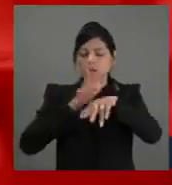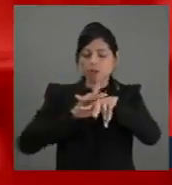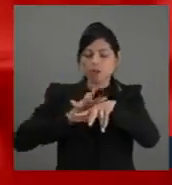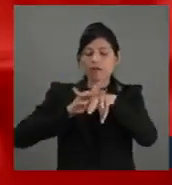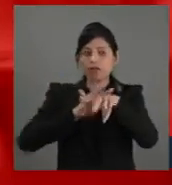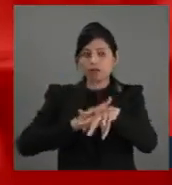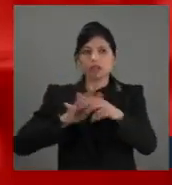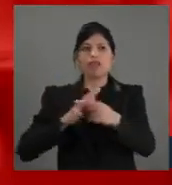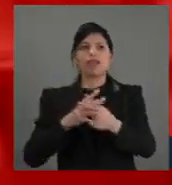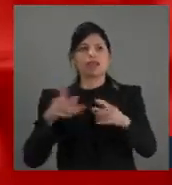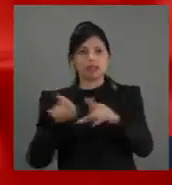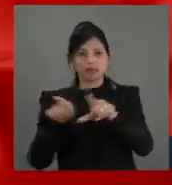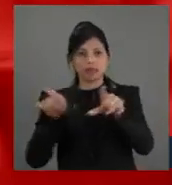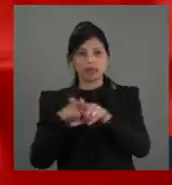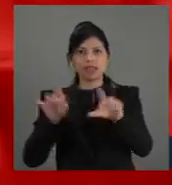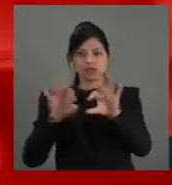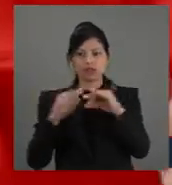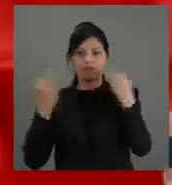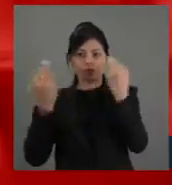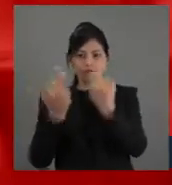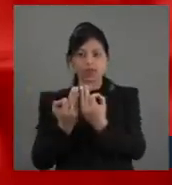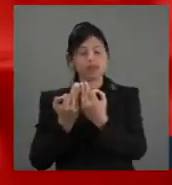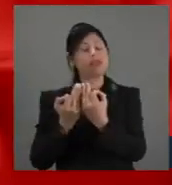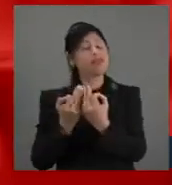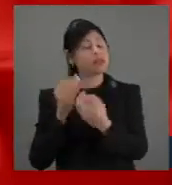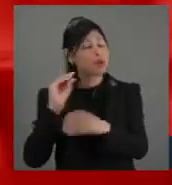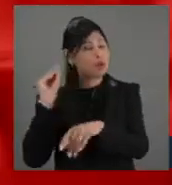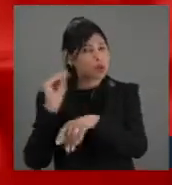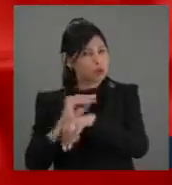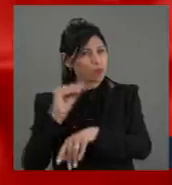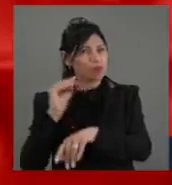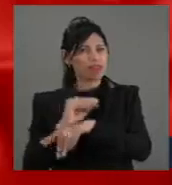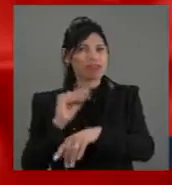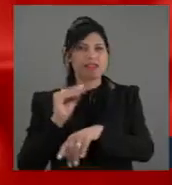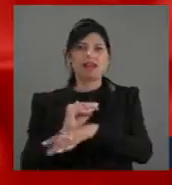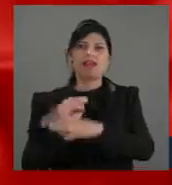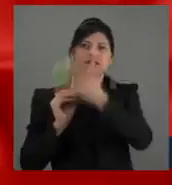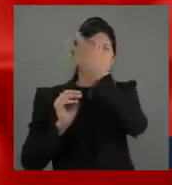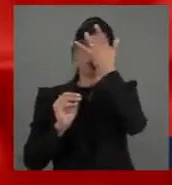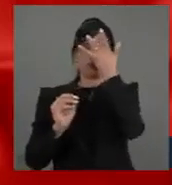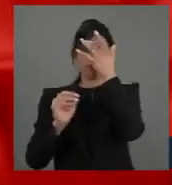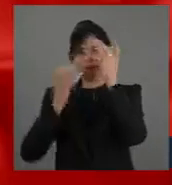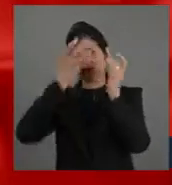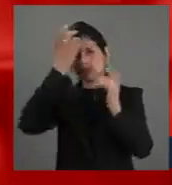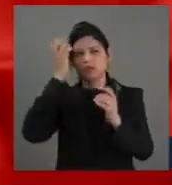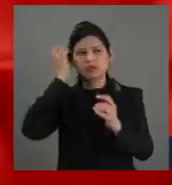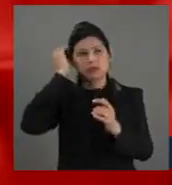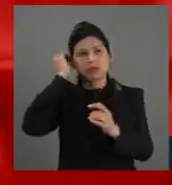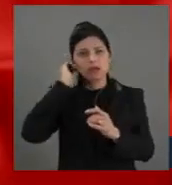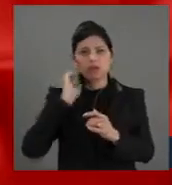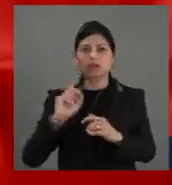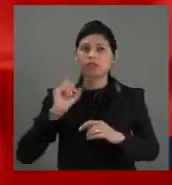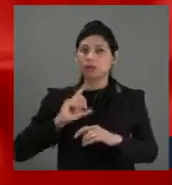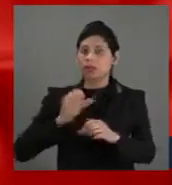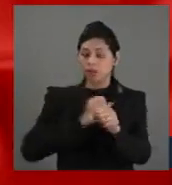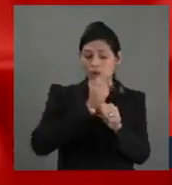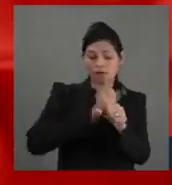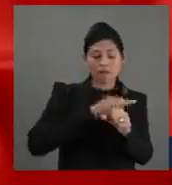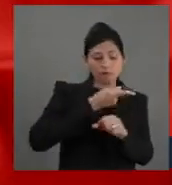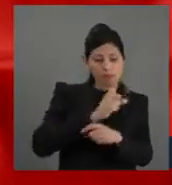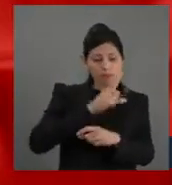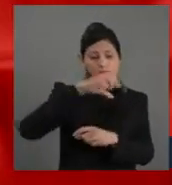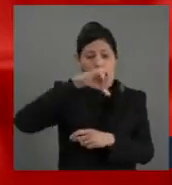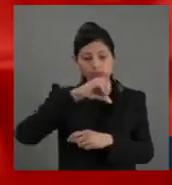como eu explicava aqui, que dedicam-se a cuidar dessas pessoas. Em 1906, o psiquiatra